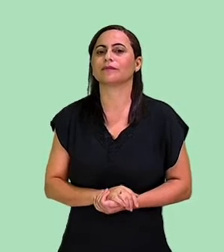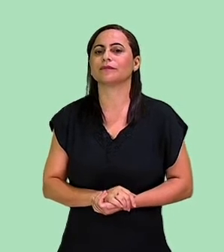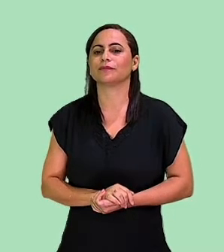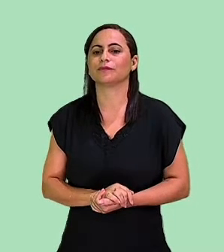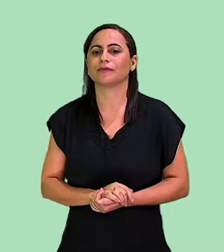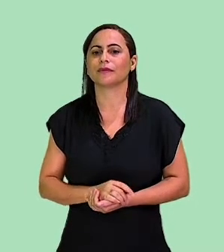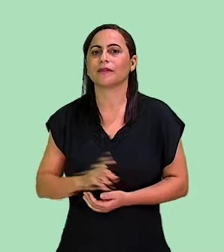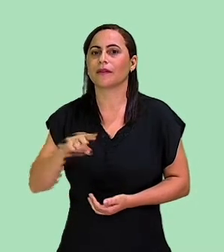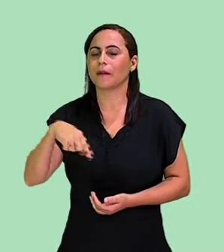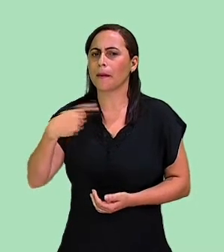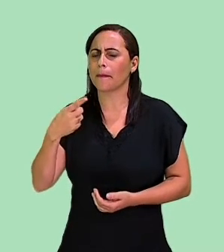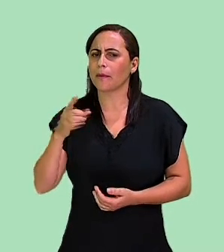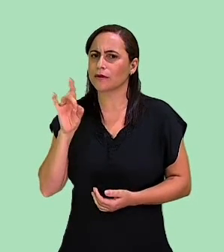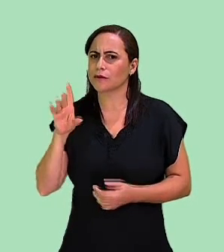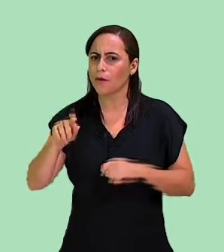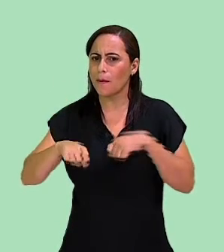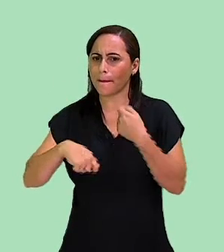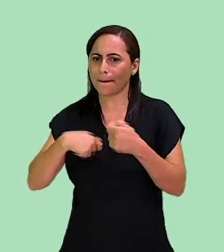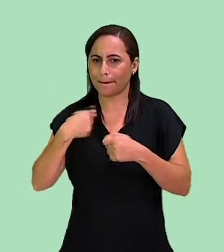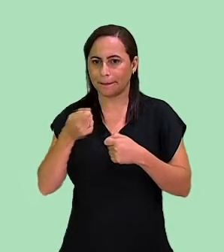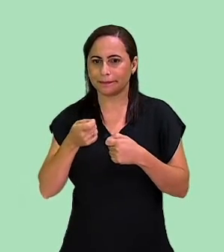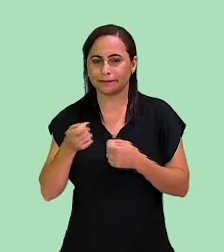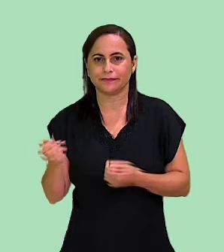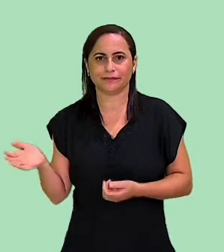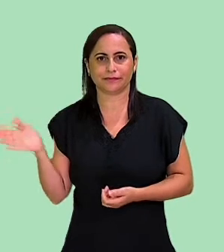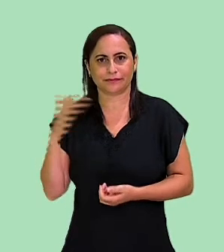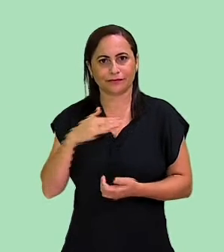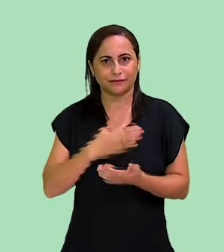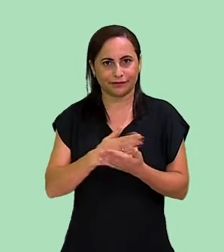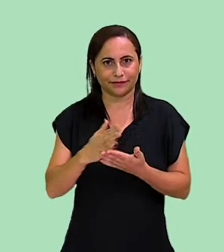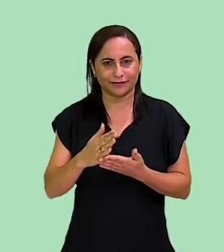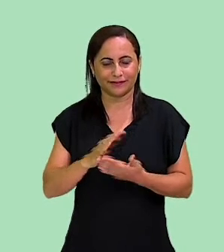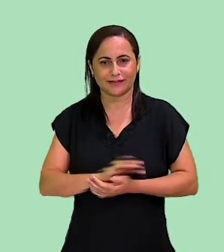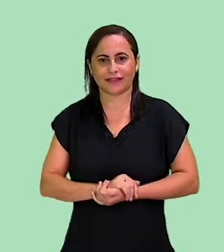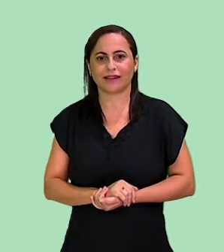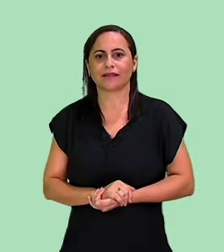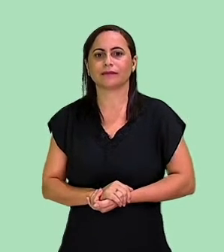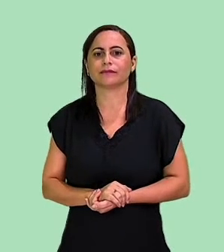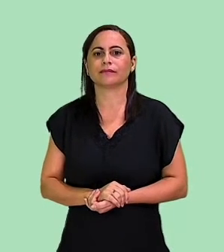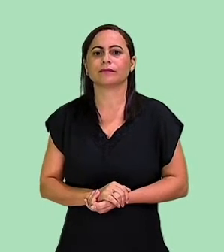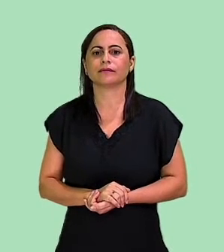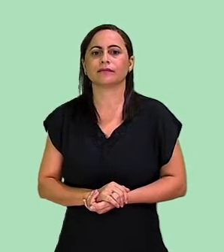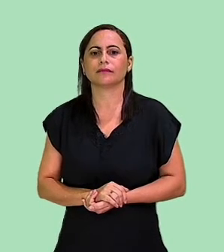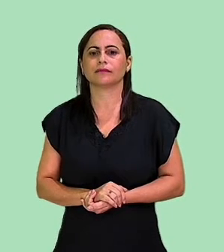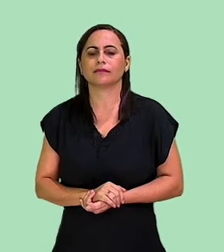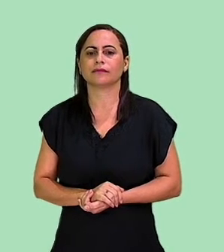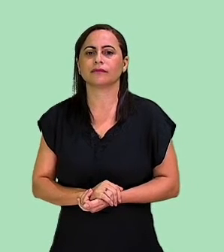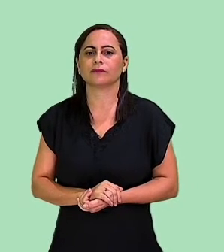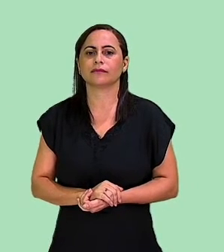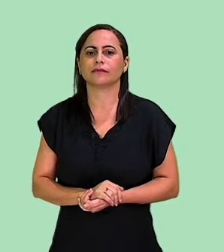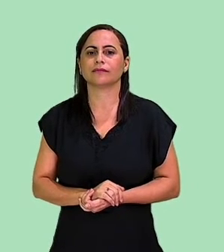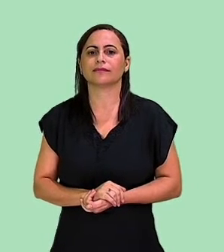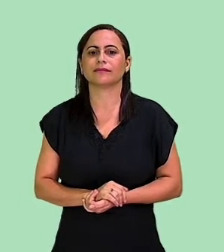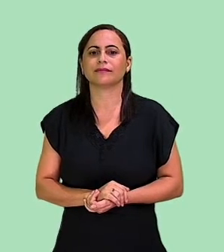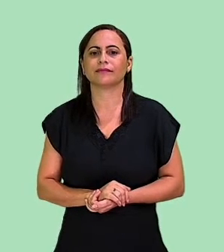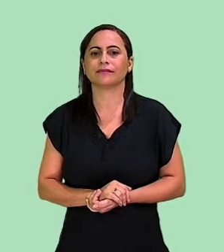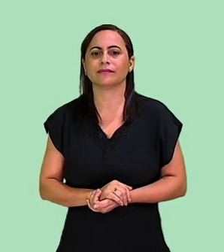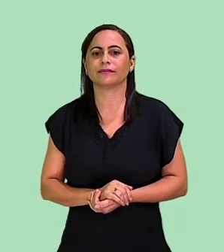gestos. Vamos começar? Um, dois, três e... Chá!